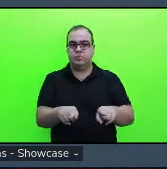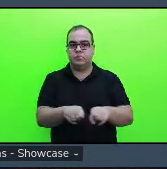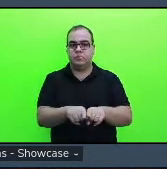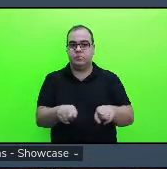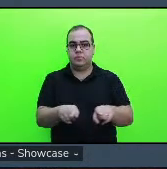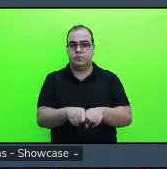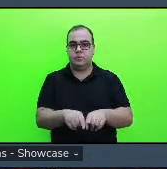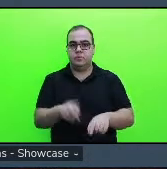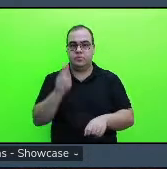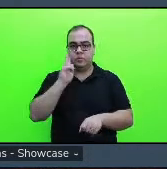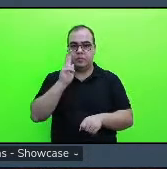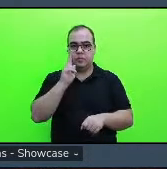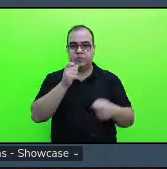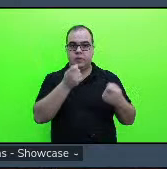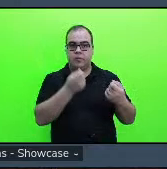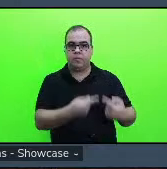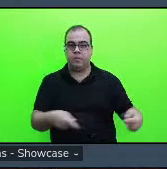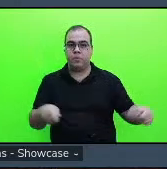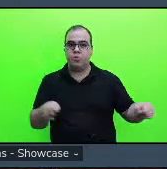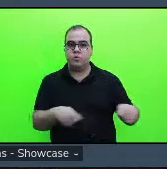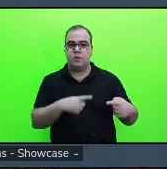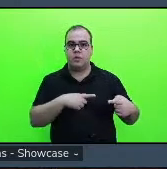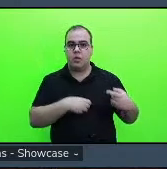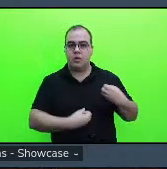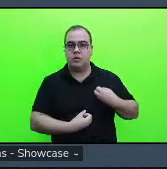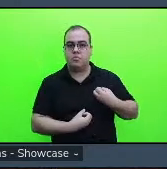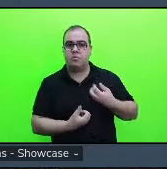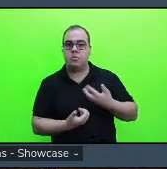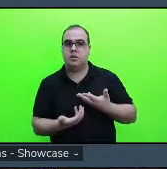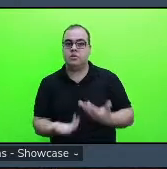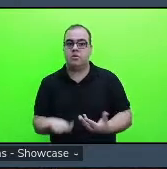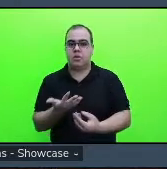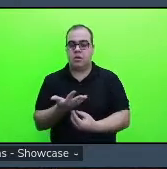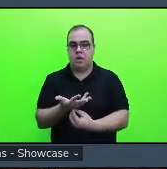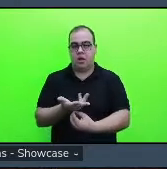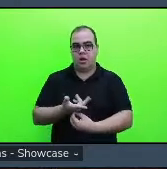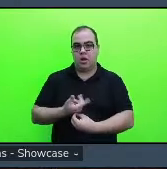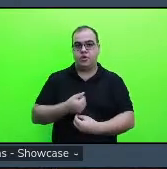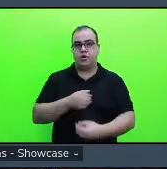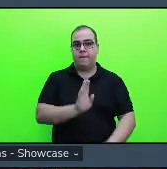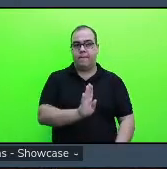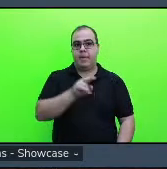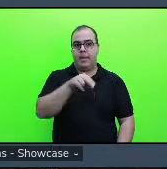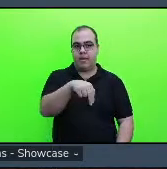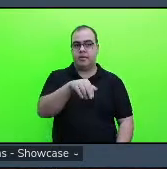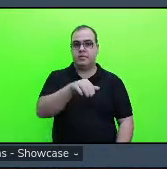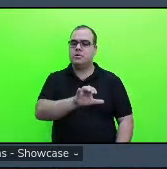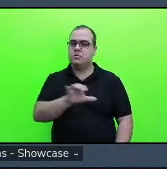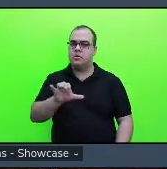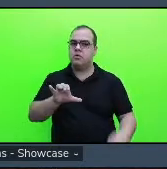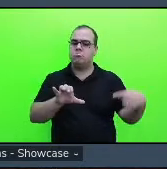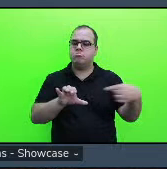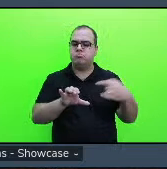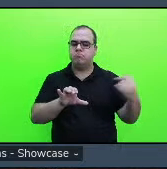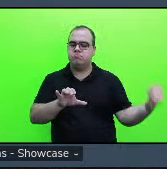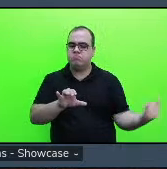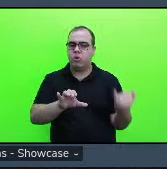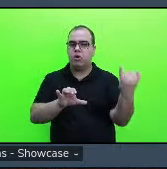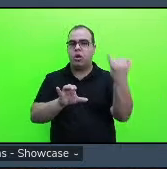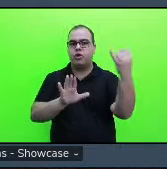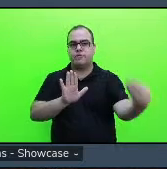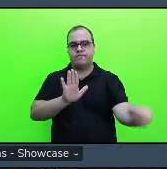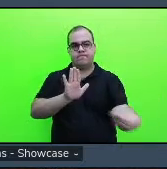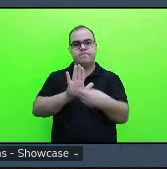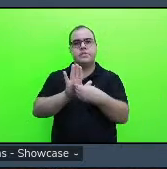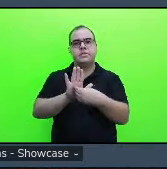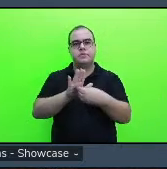música ela tem essa expressão da arte dentro da BNCC da base nacional como curricular isso é importante de frisar então ela deve